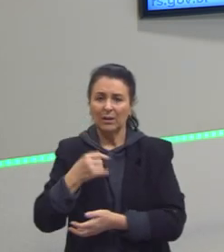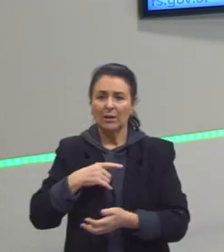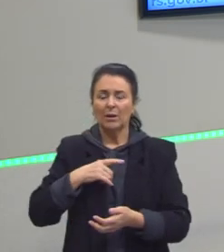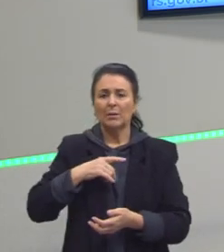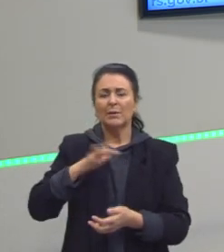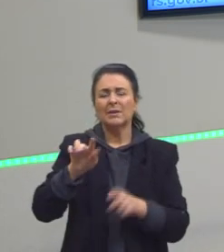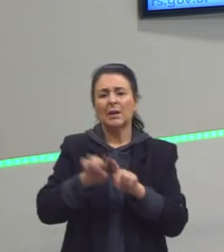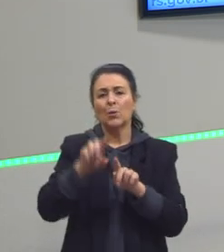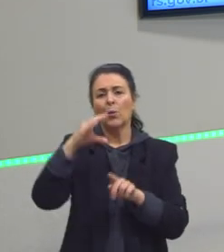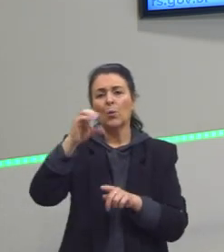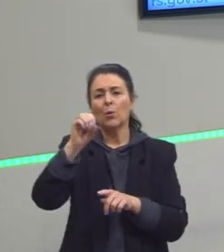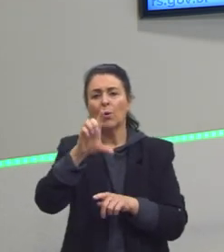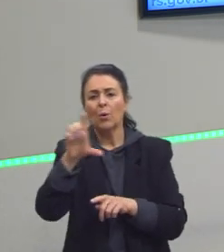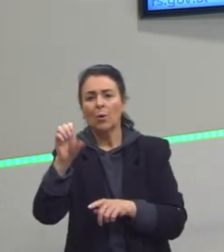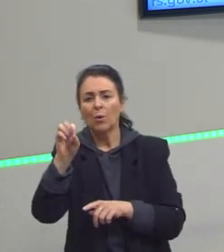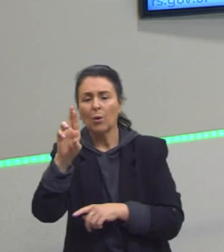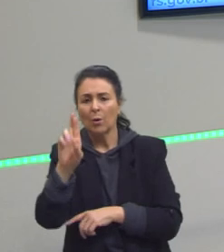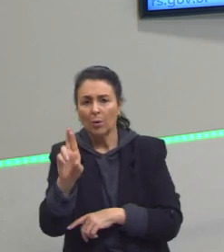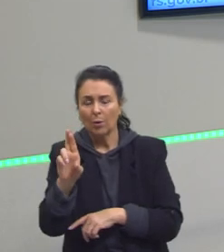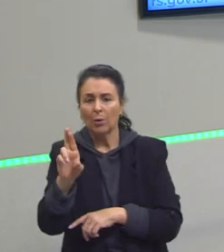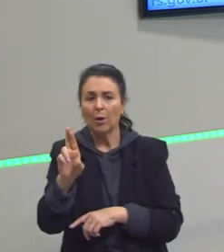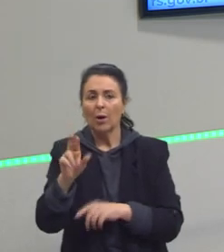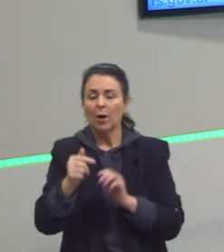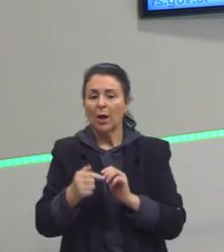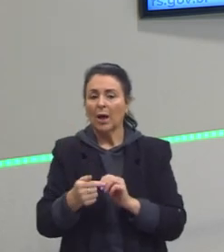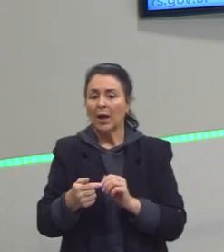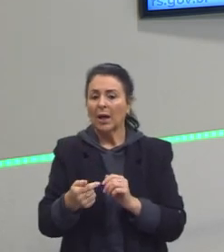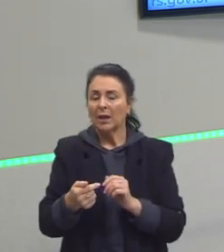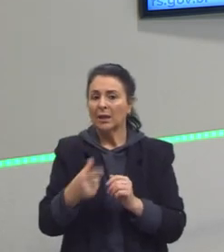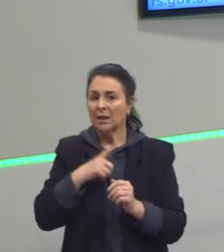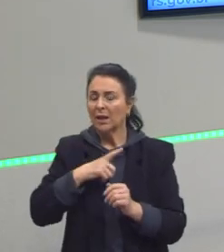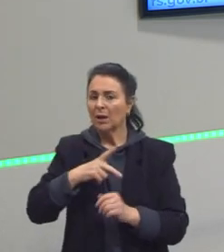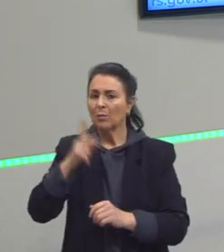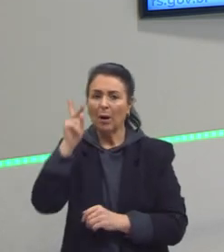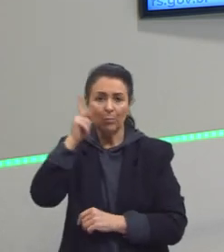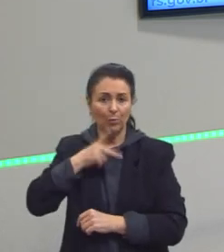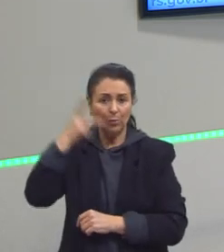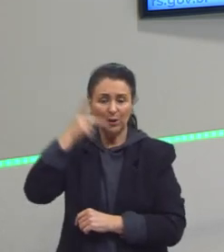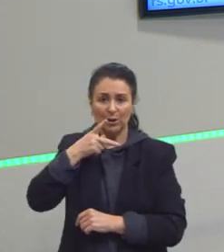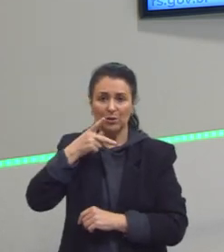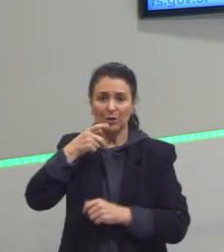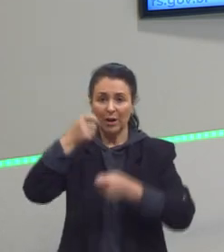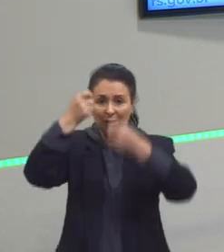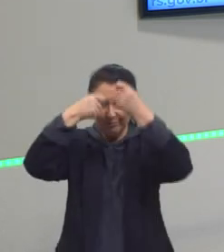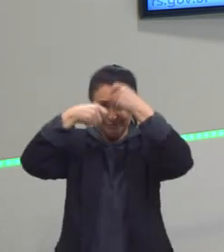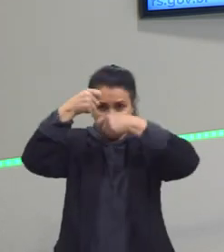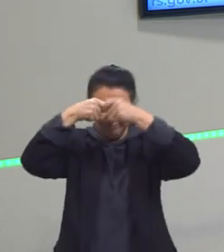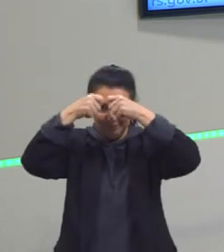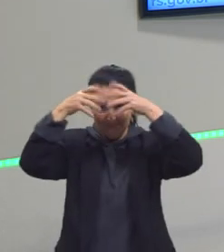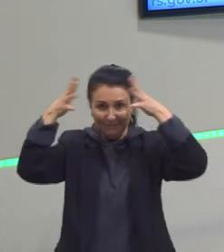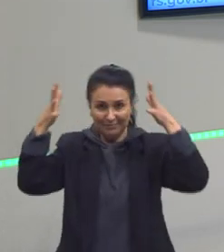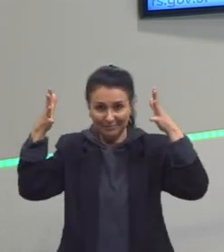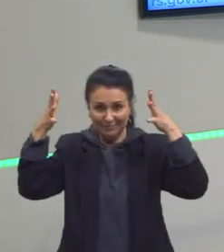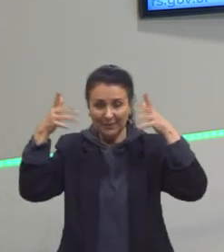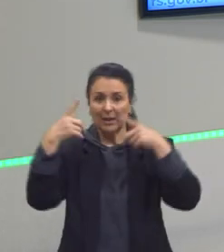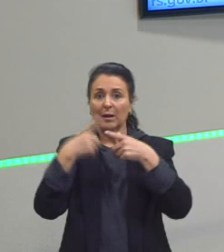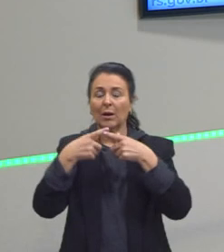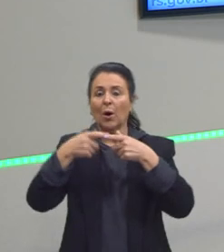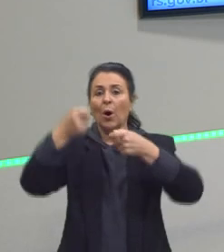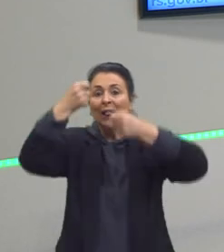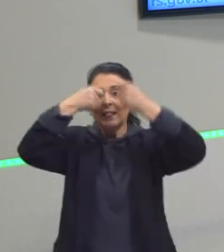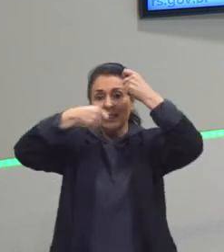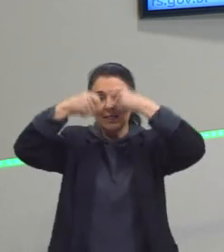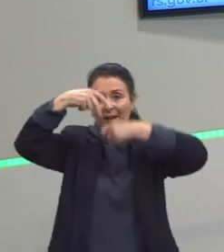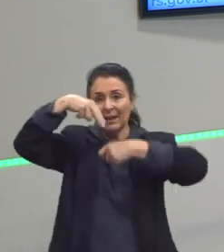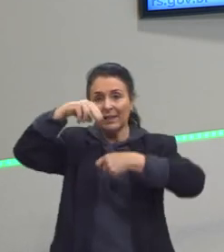Collor traz toda uma política neoliberal e aí uma desconstrução das nossas políticas, o neoliberalismo